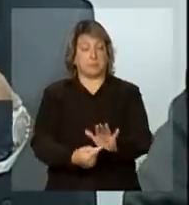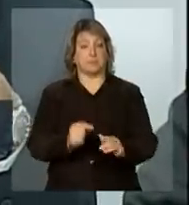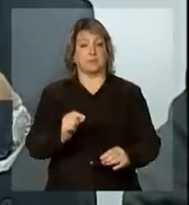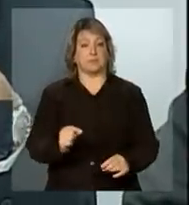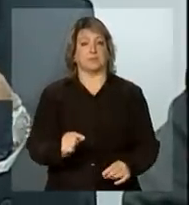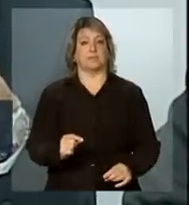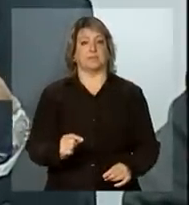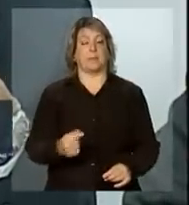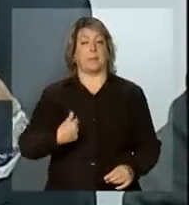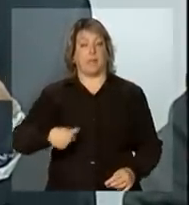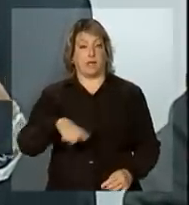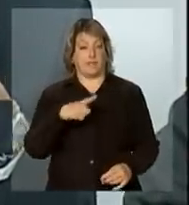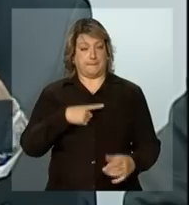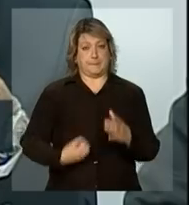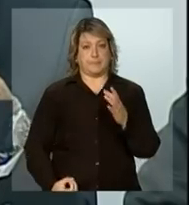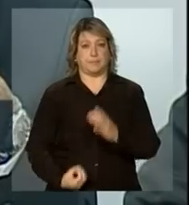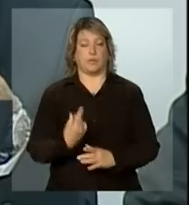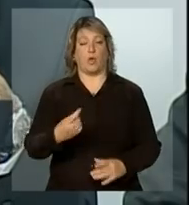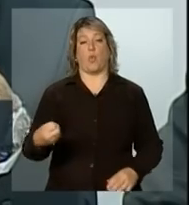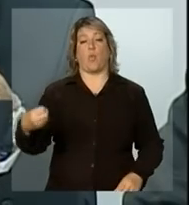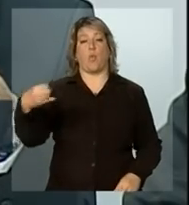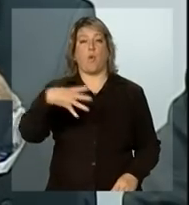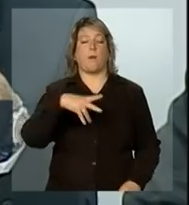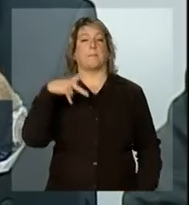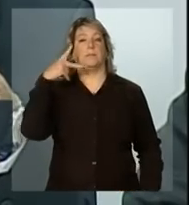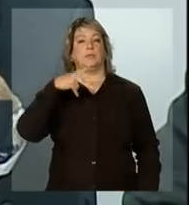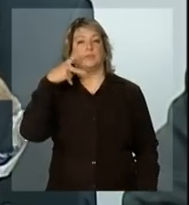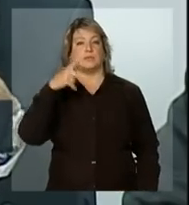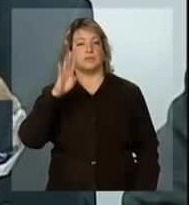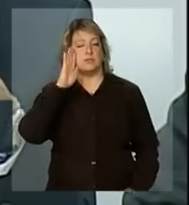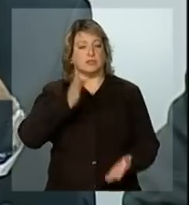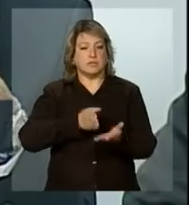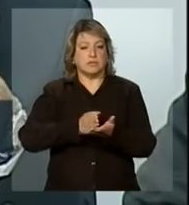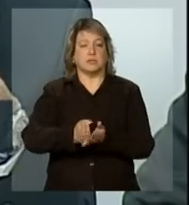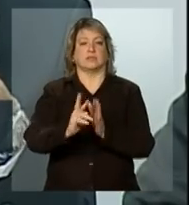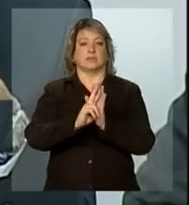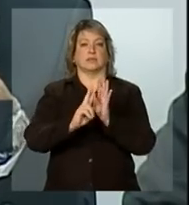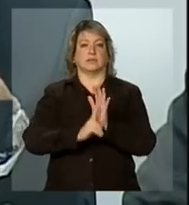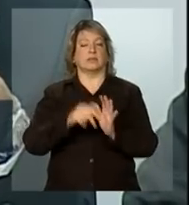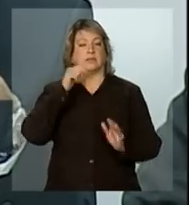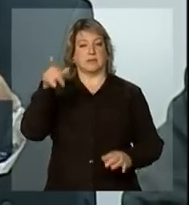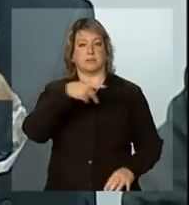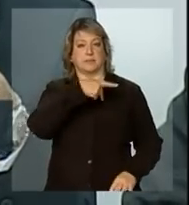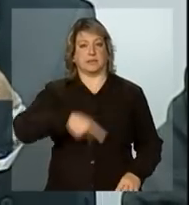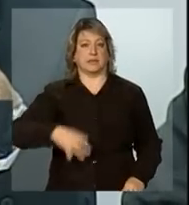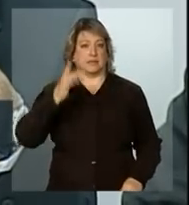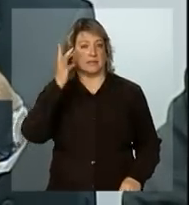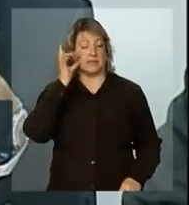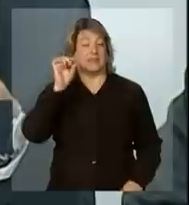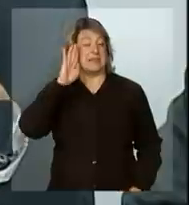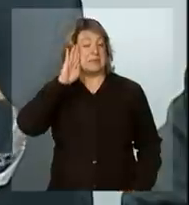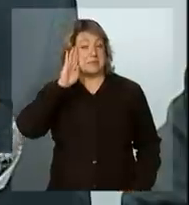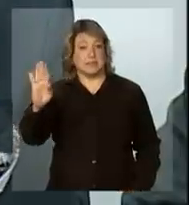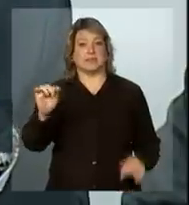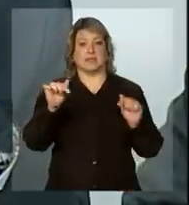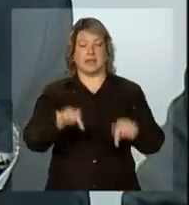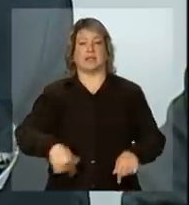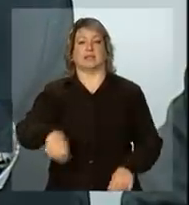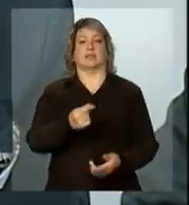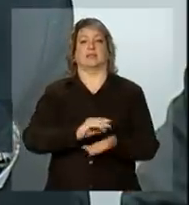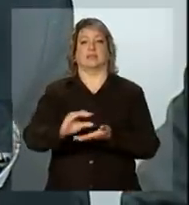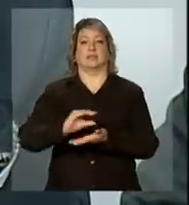inaugurando uma nova política e a diretriz da presidenta Dilma Rousseff é priorizar esses